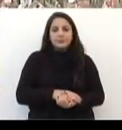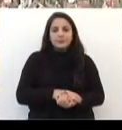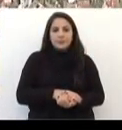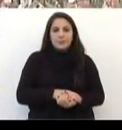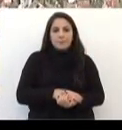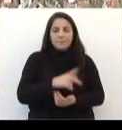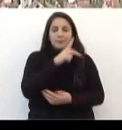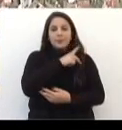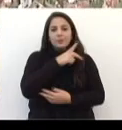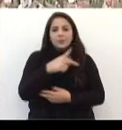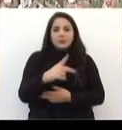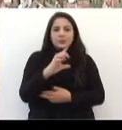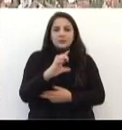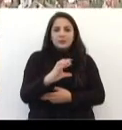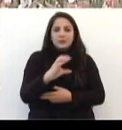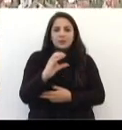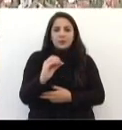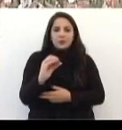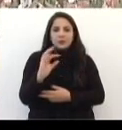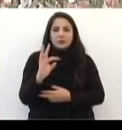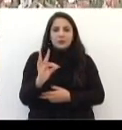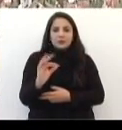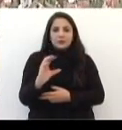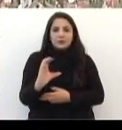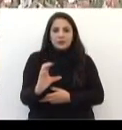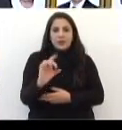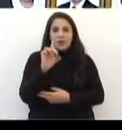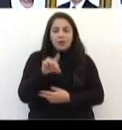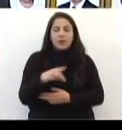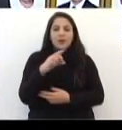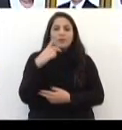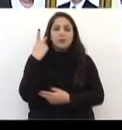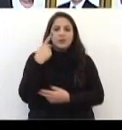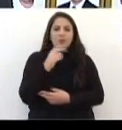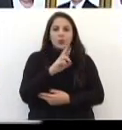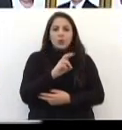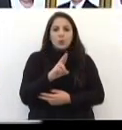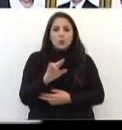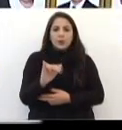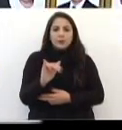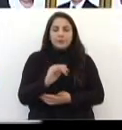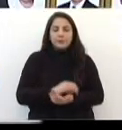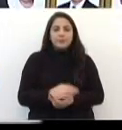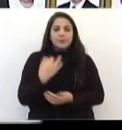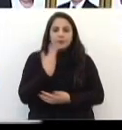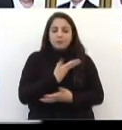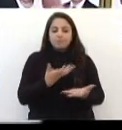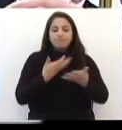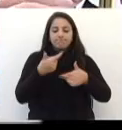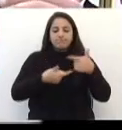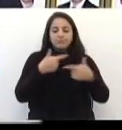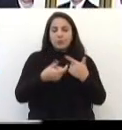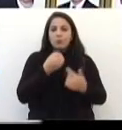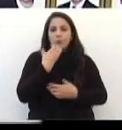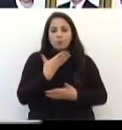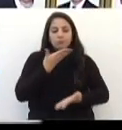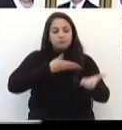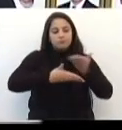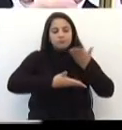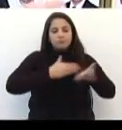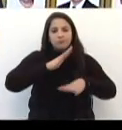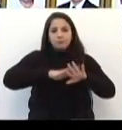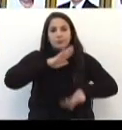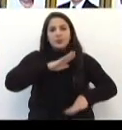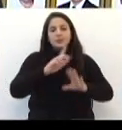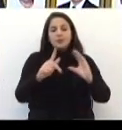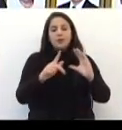presidente da COTC é o vereador Rui Lorenzato. Queremos fazer um trabalho bom no sentido de envolver o máximo possível